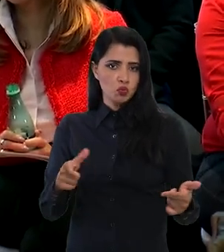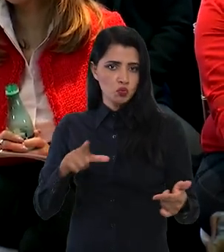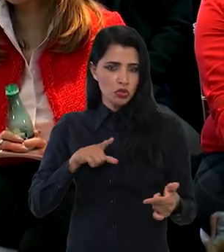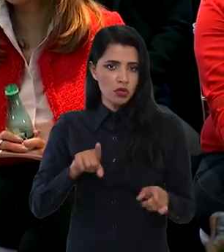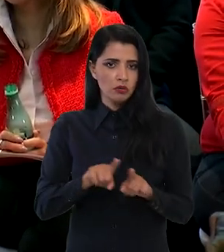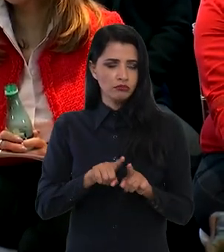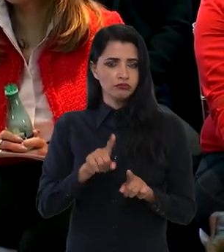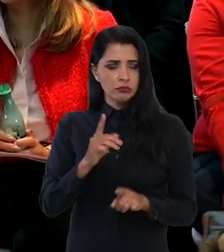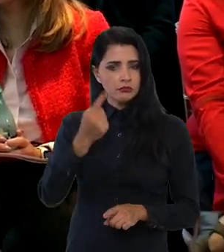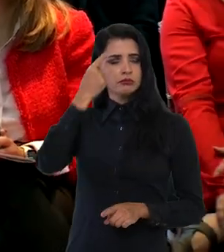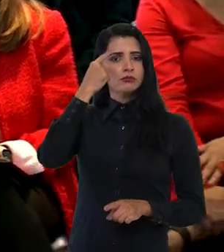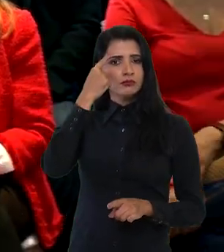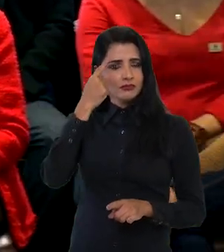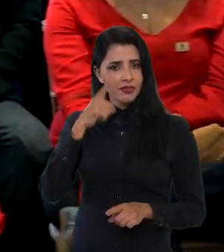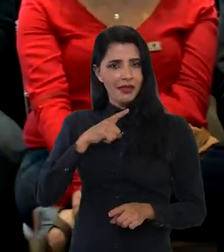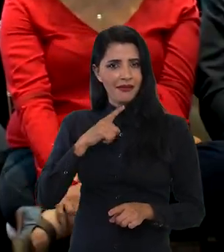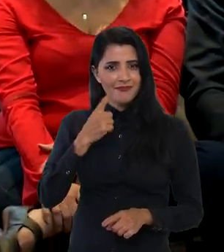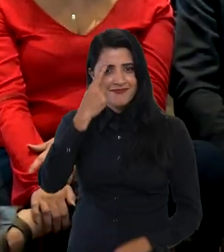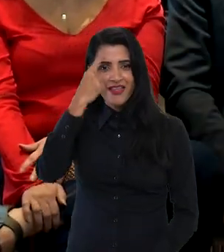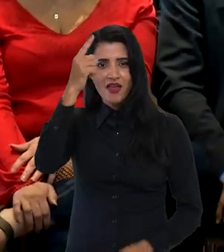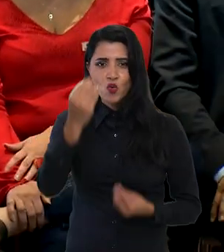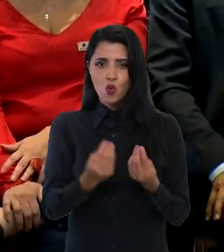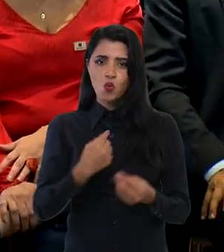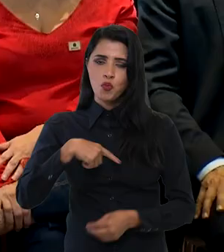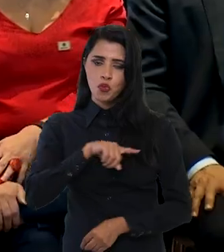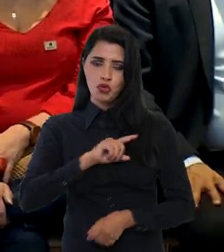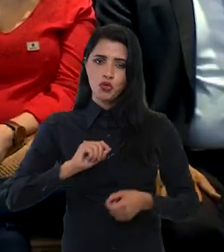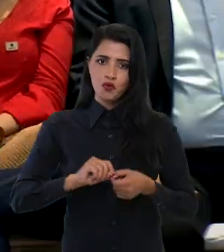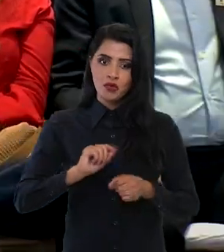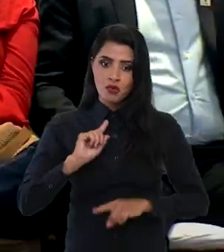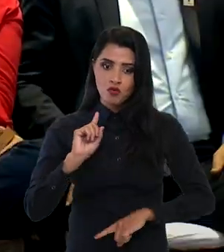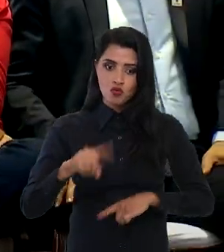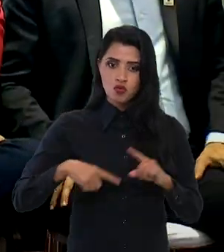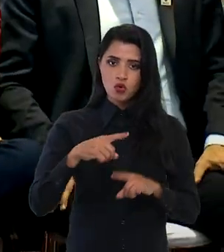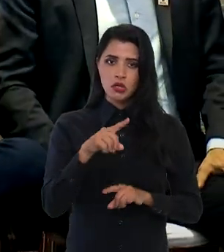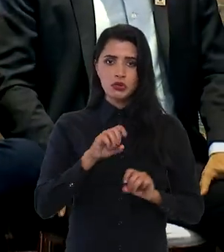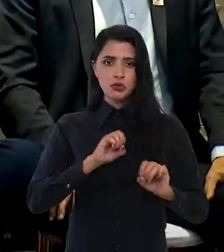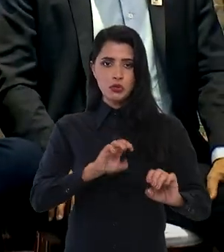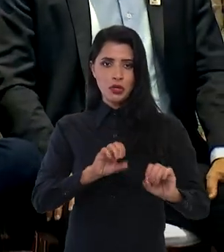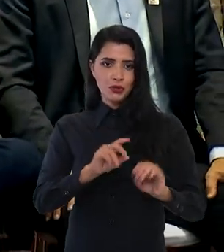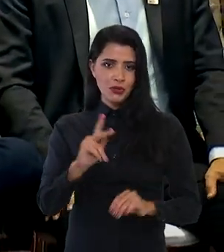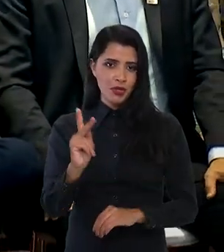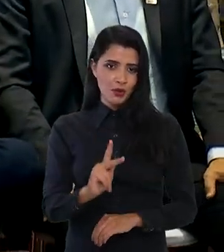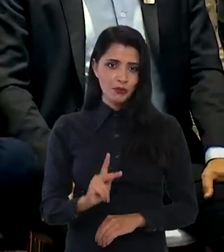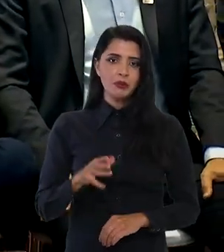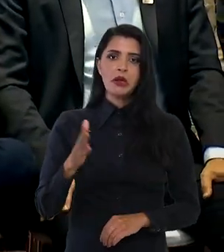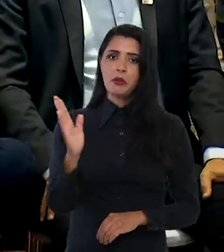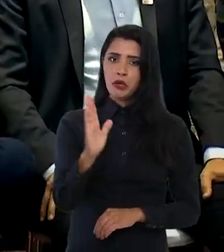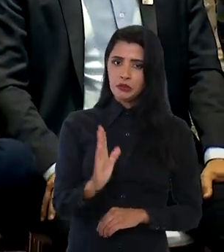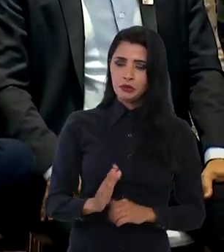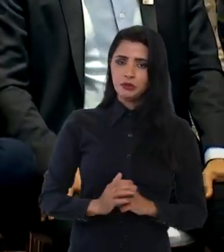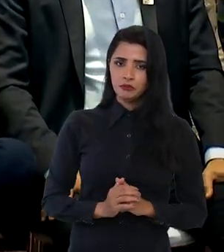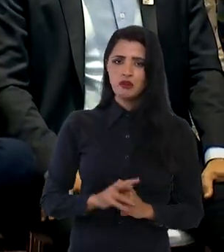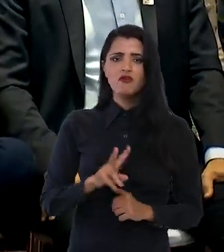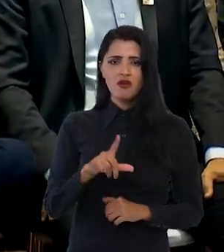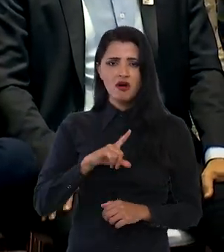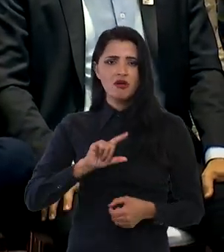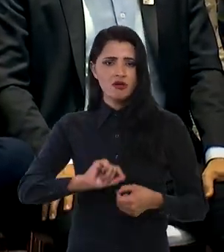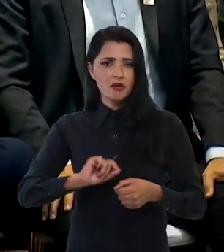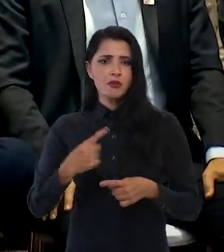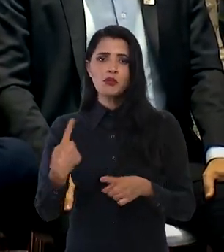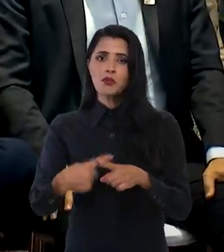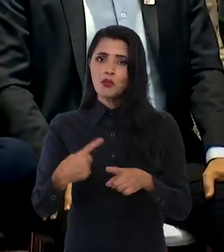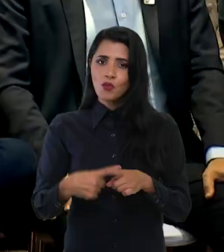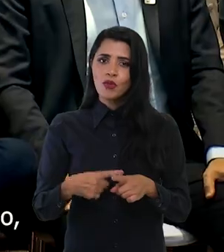coloquei na minha cabeça a ideia de que a gente iria fazer uma revolução educacional nesse país. E vamos